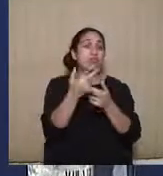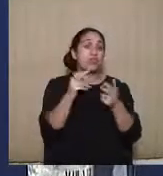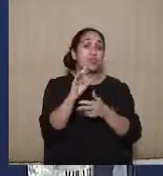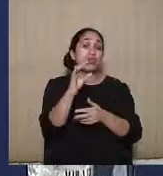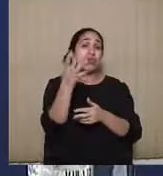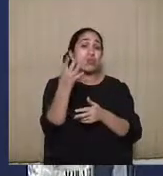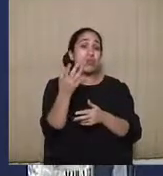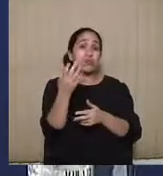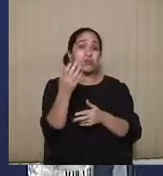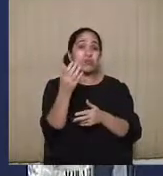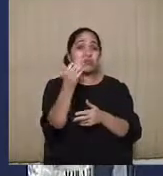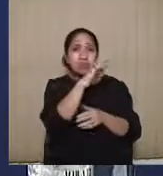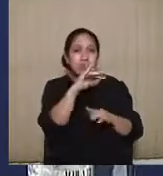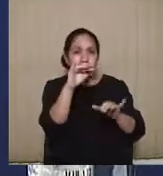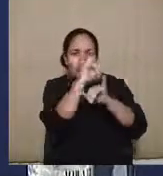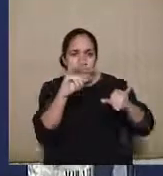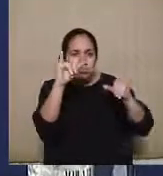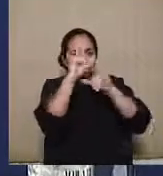na imprensa,